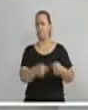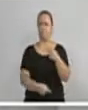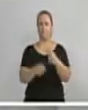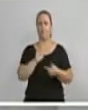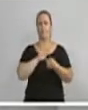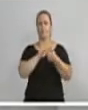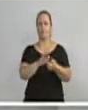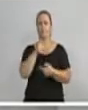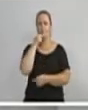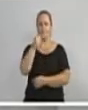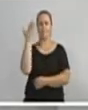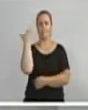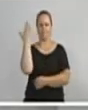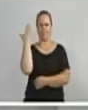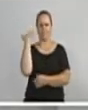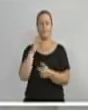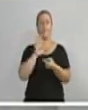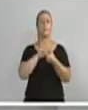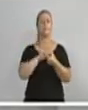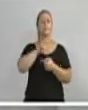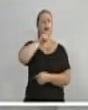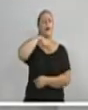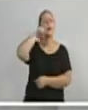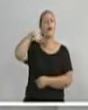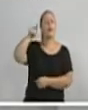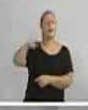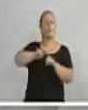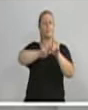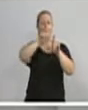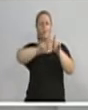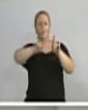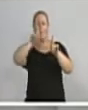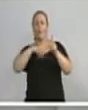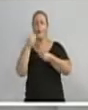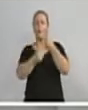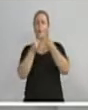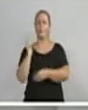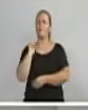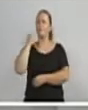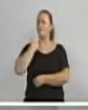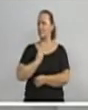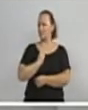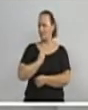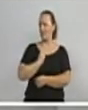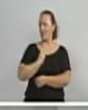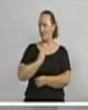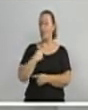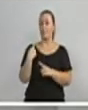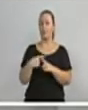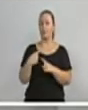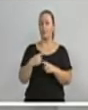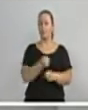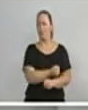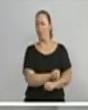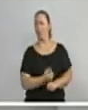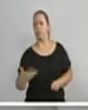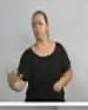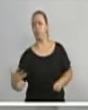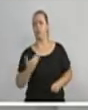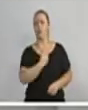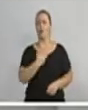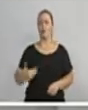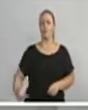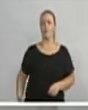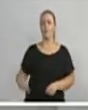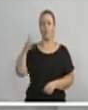passada. Quero mostrar um gráfico para vocês das pedaladas fiscais que dispararam no governo da presidente Dilma.